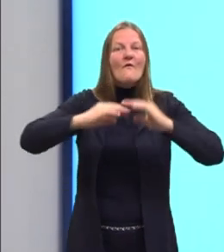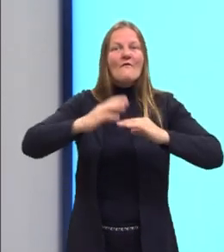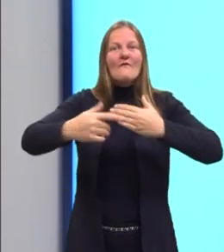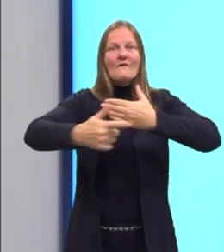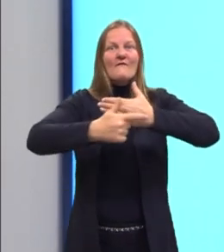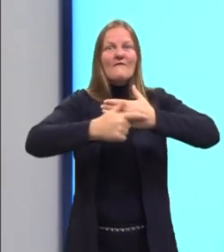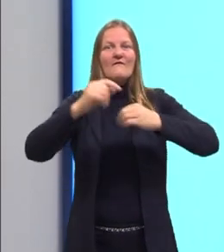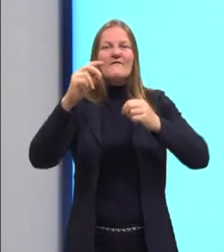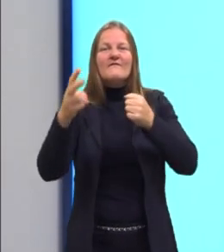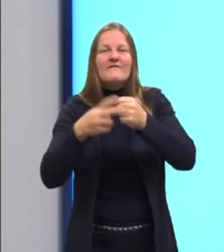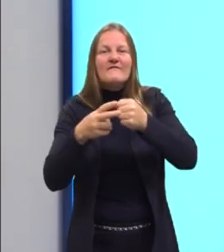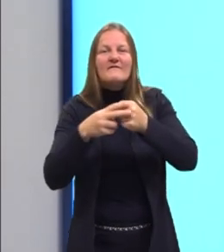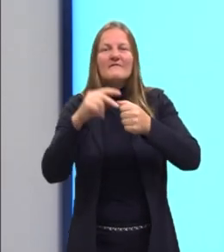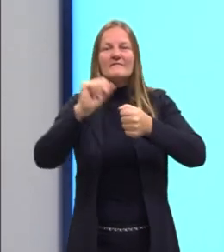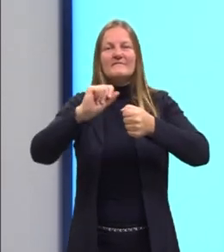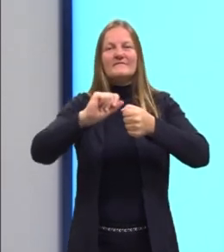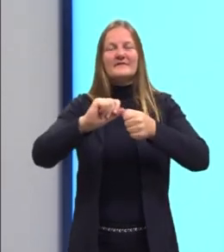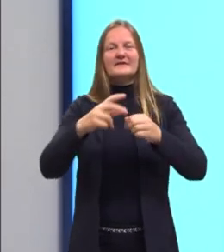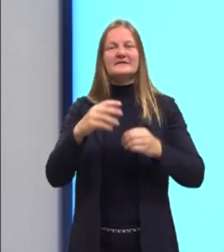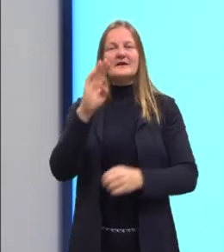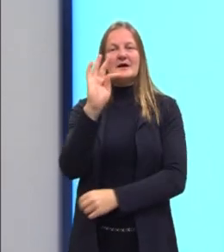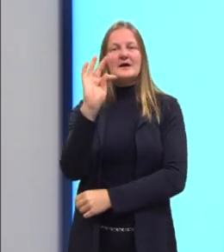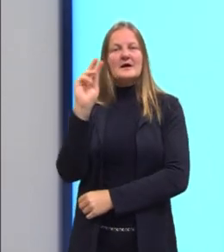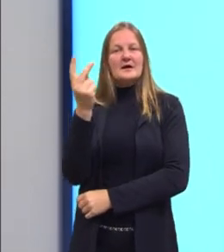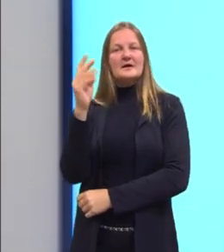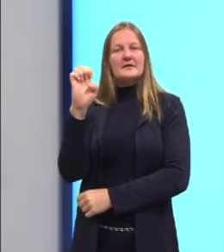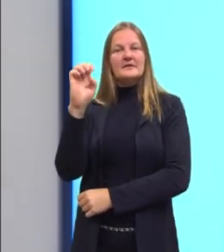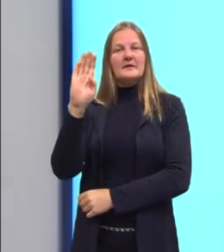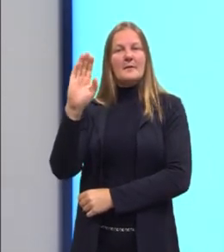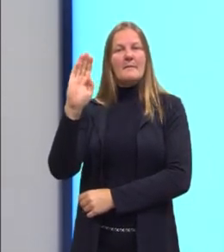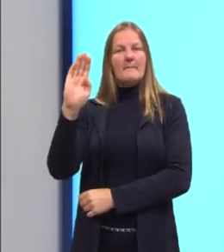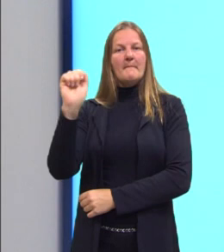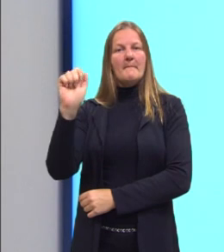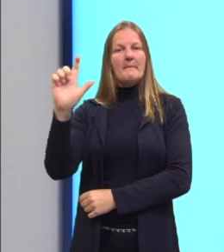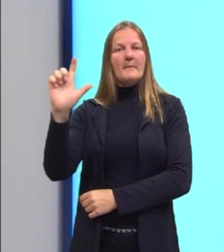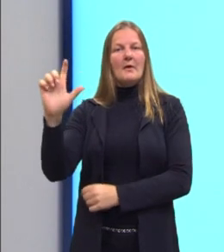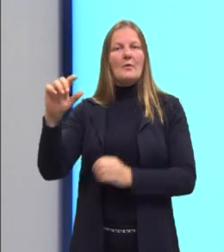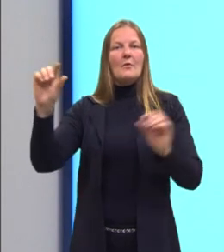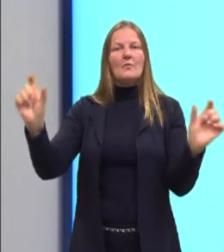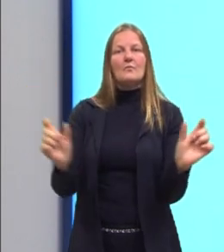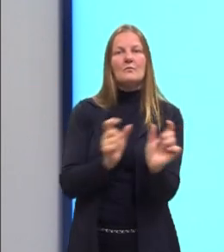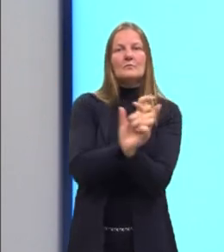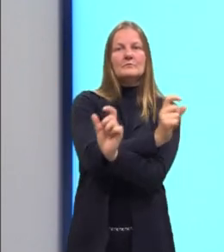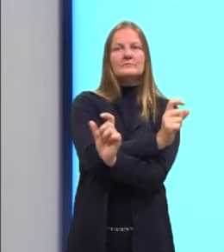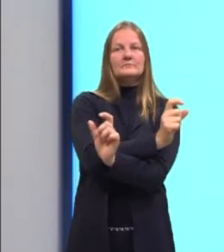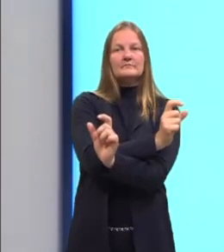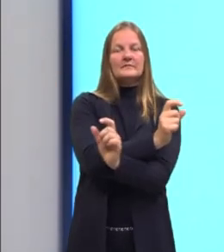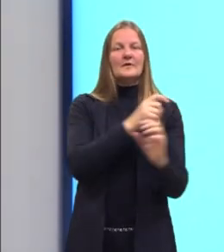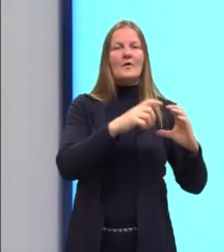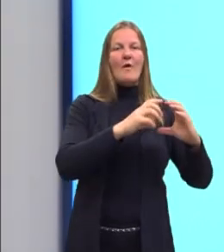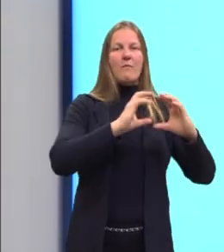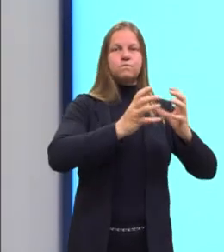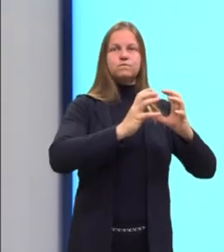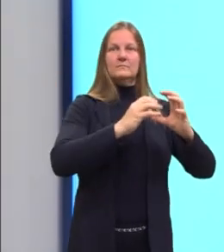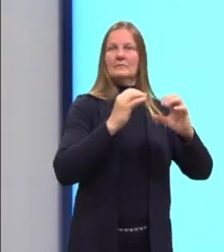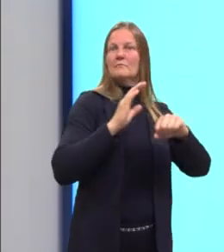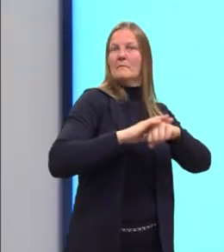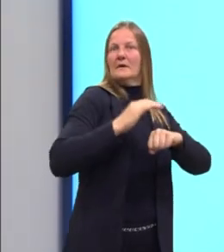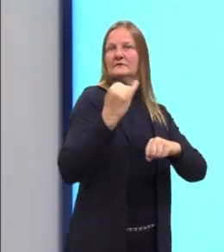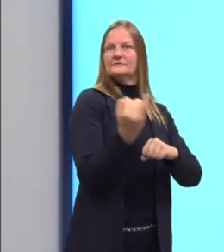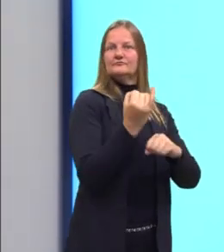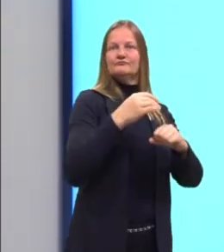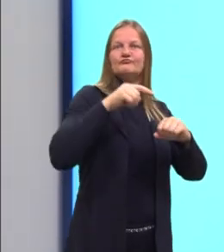ação. E aqui, o the ball, que é o meu objeto, se transformou em sujeito. Porque agora ele virou a